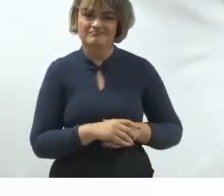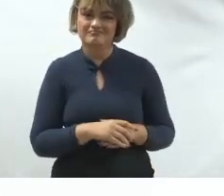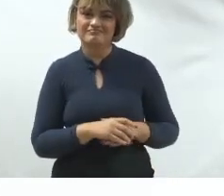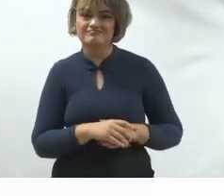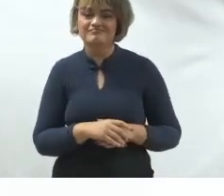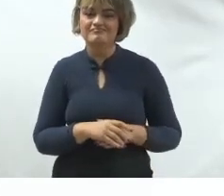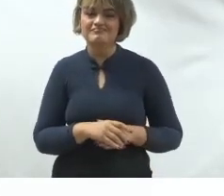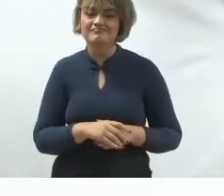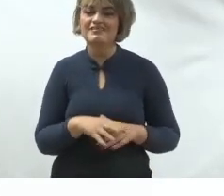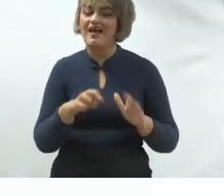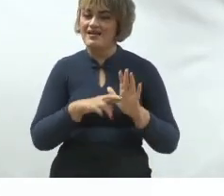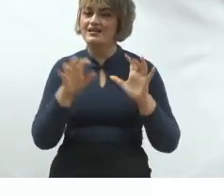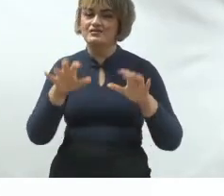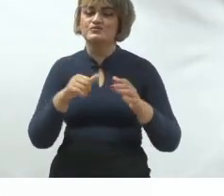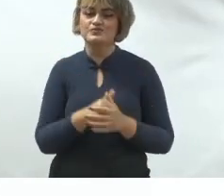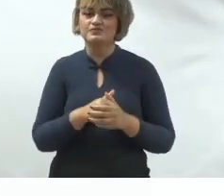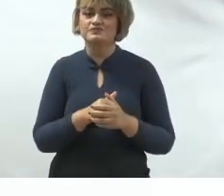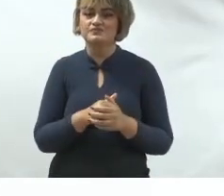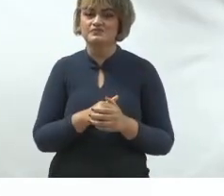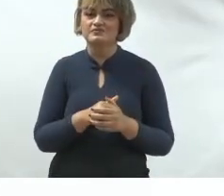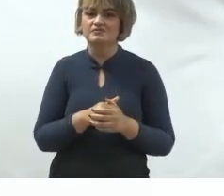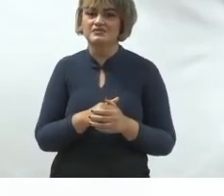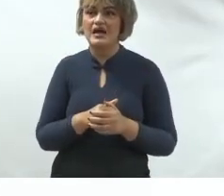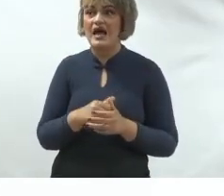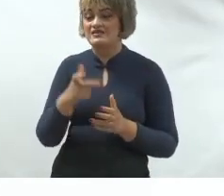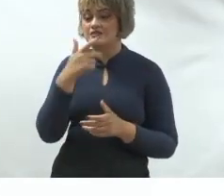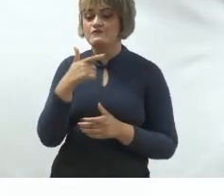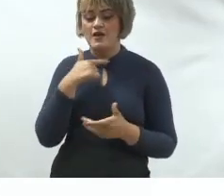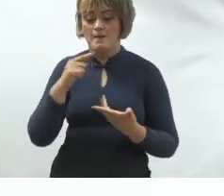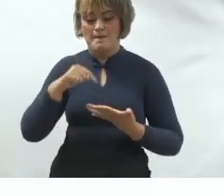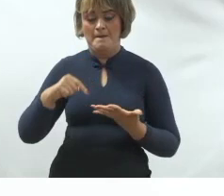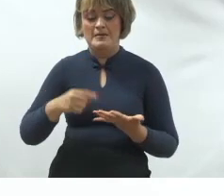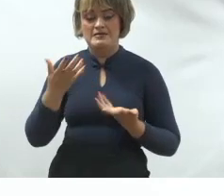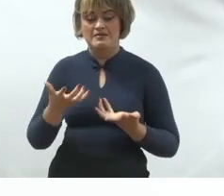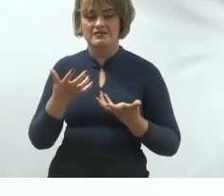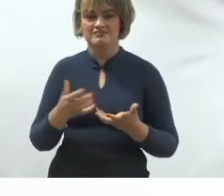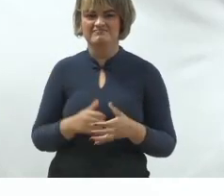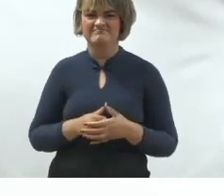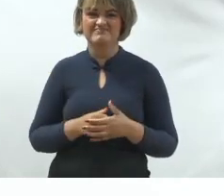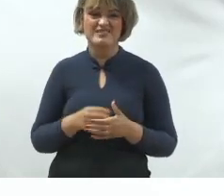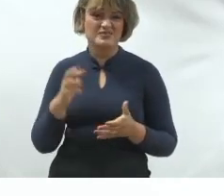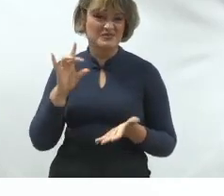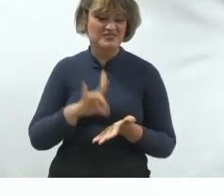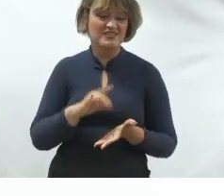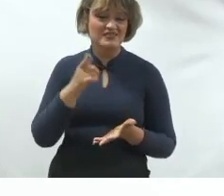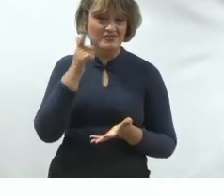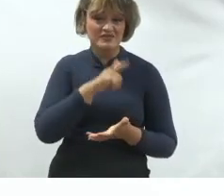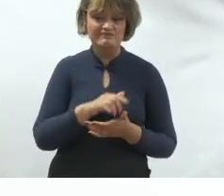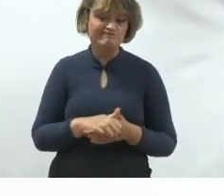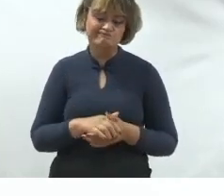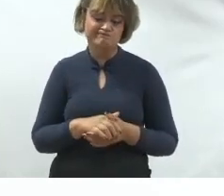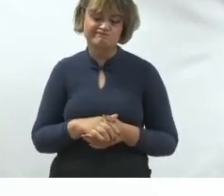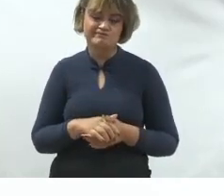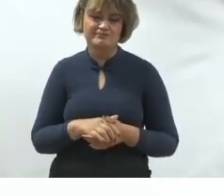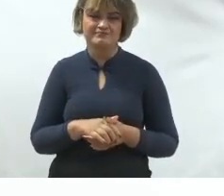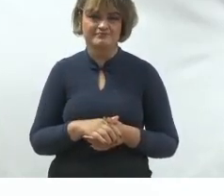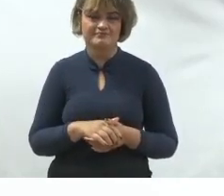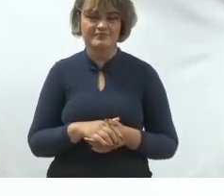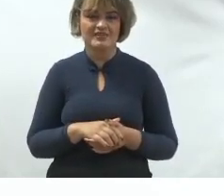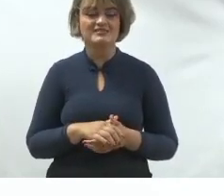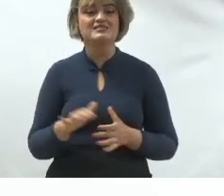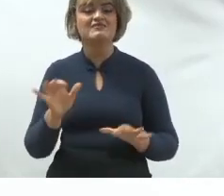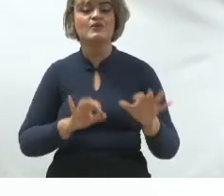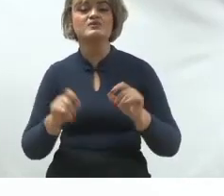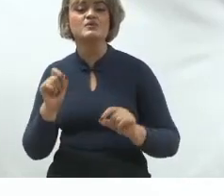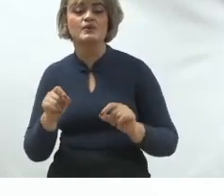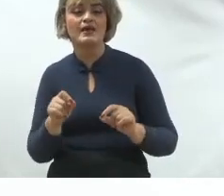A regra é que quem tudo quer nada tem. Então, lembra, a equipe de comunicação vai fazer um plano de comunicação, vai fazer o plano